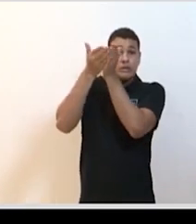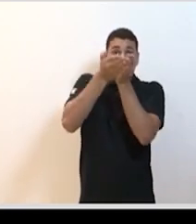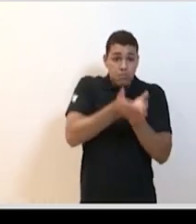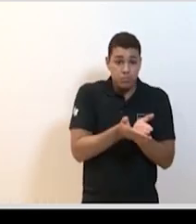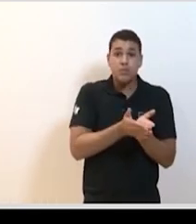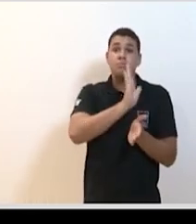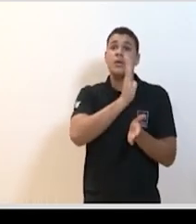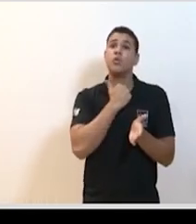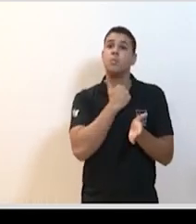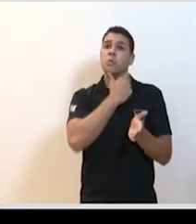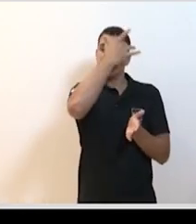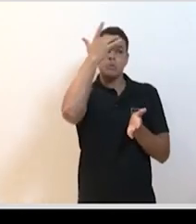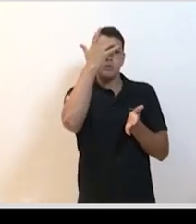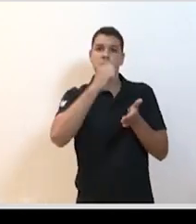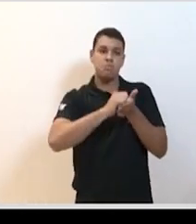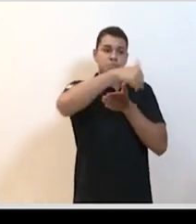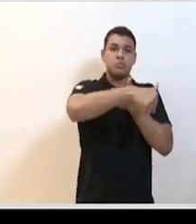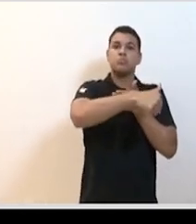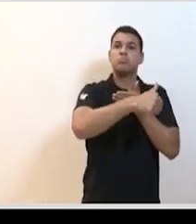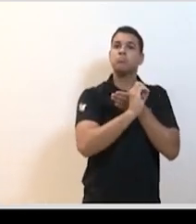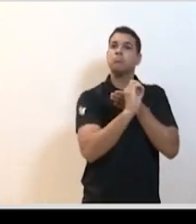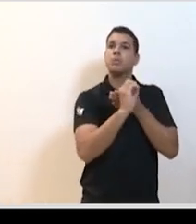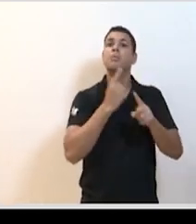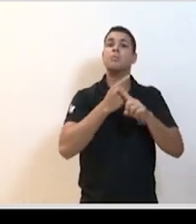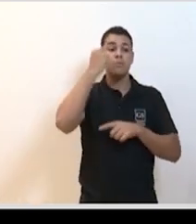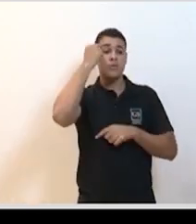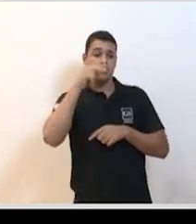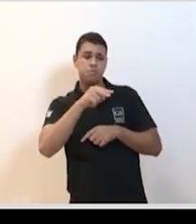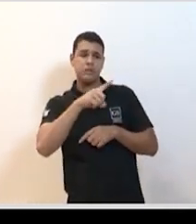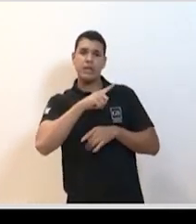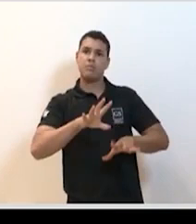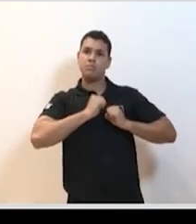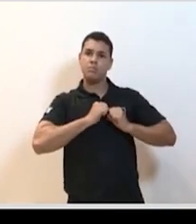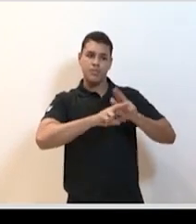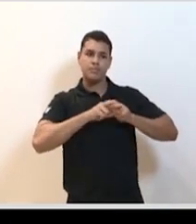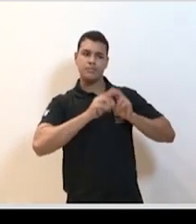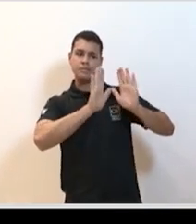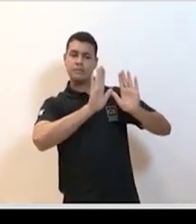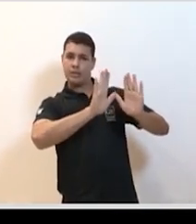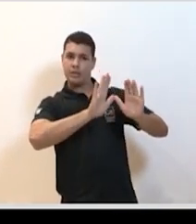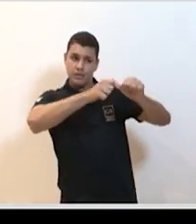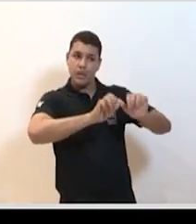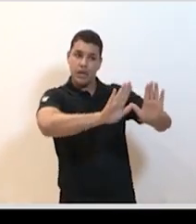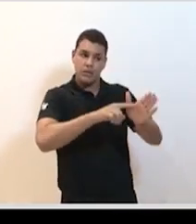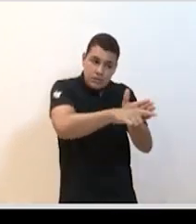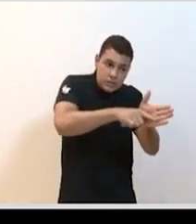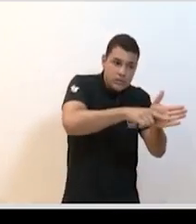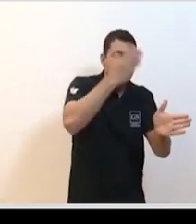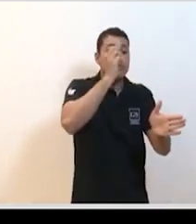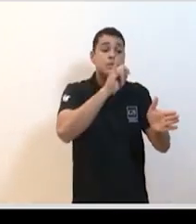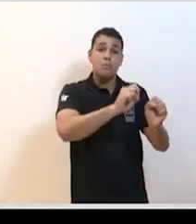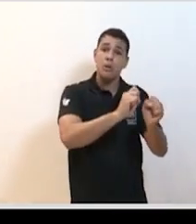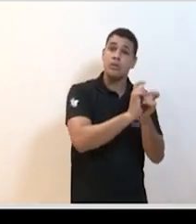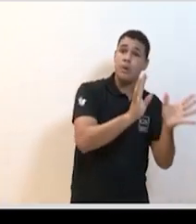disseminação da infecção. Isso aconteceu no SARS, isso aconteceu na COVID-19, pelo menos por alguns dias isso teve uma certa eficácia,